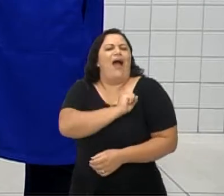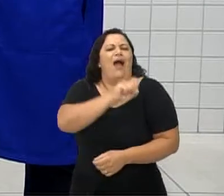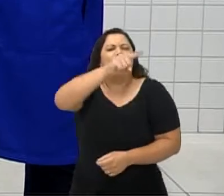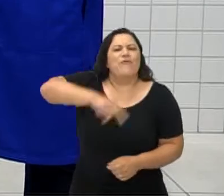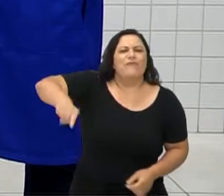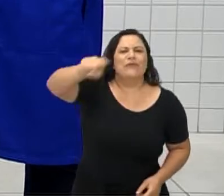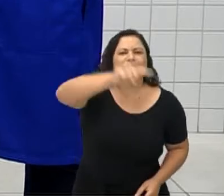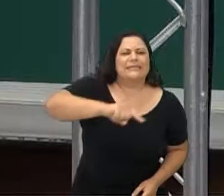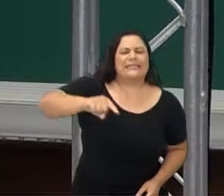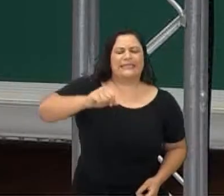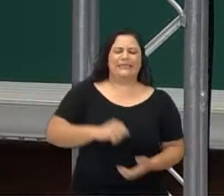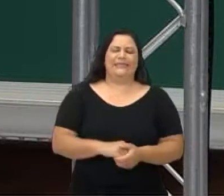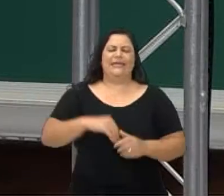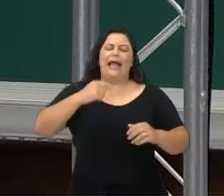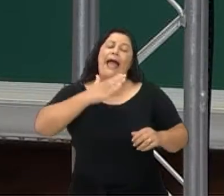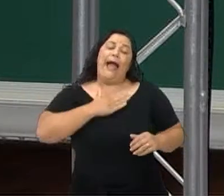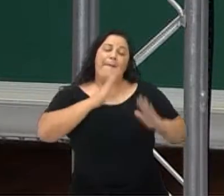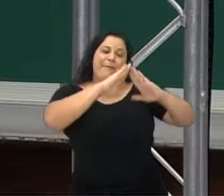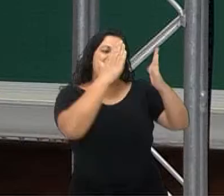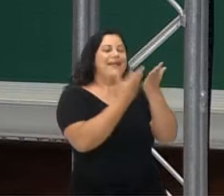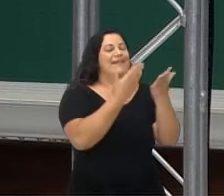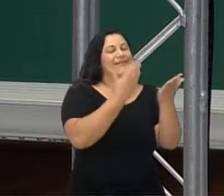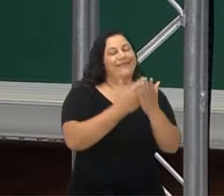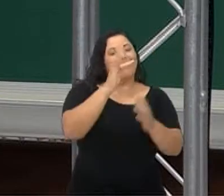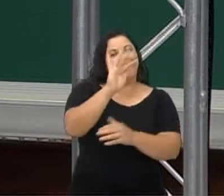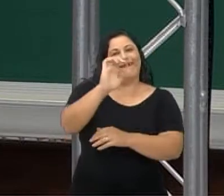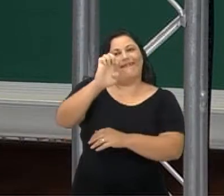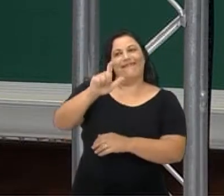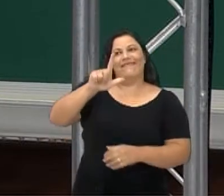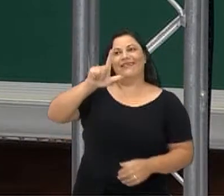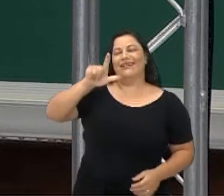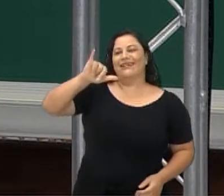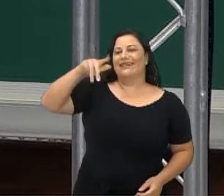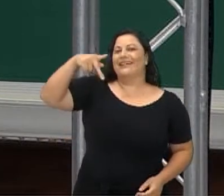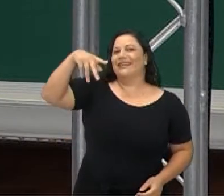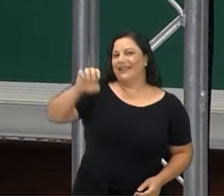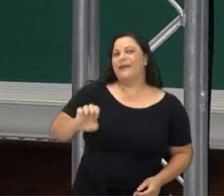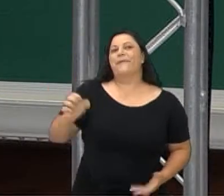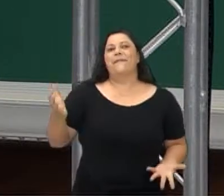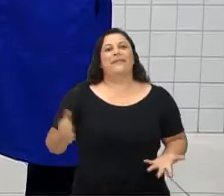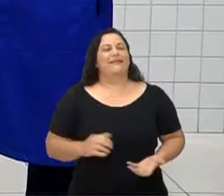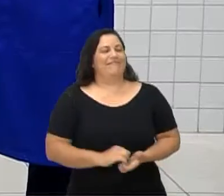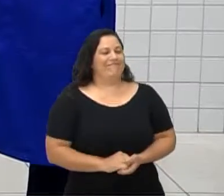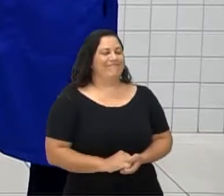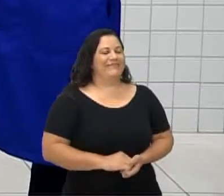salve para a minha escola. Meu nome é Felipe, Escola Polivalente de Curitiba.